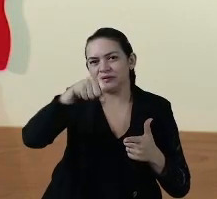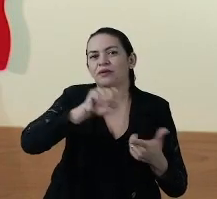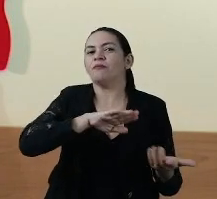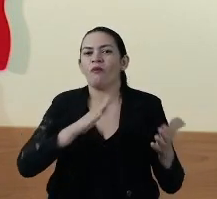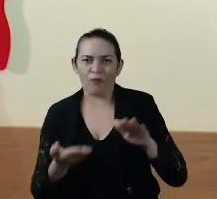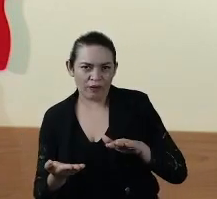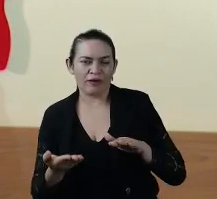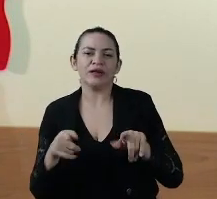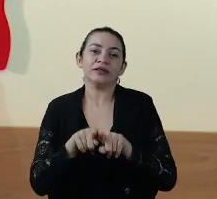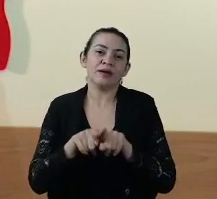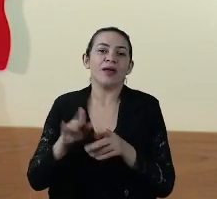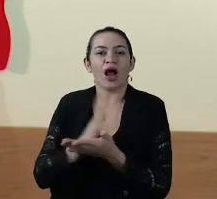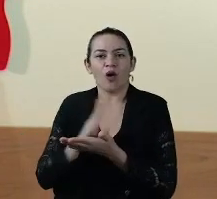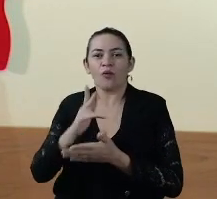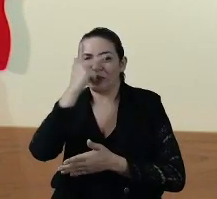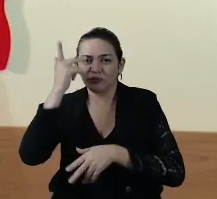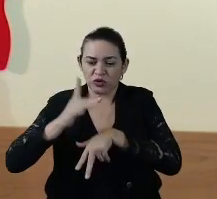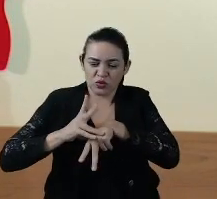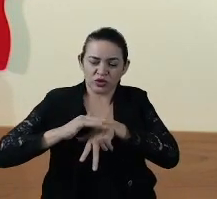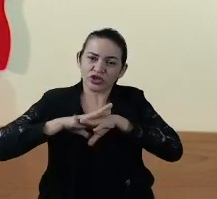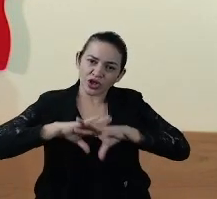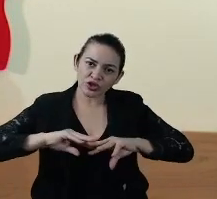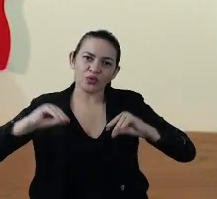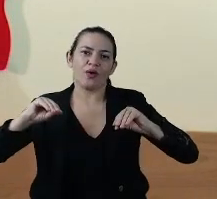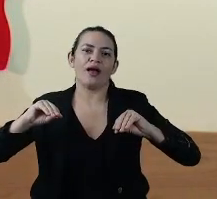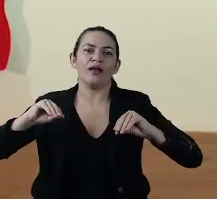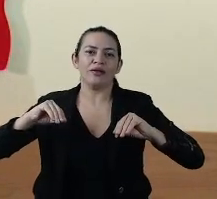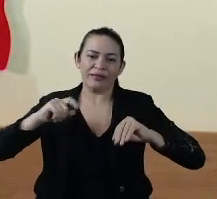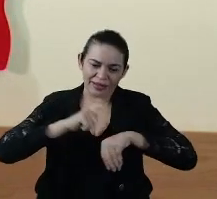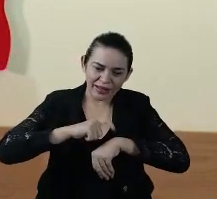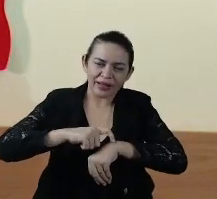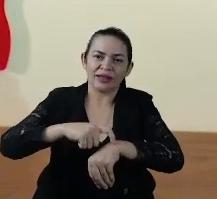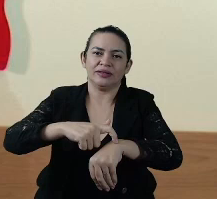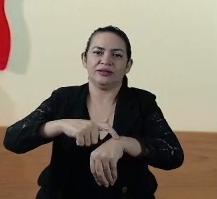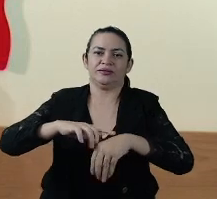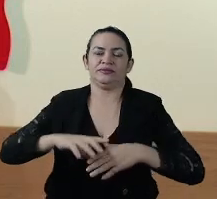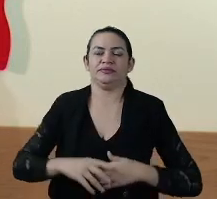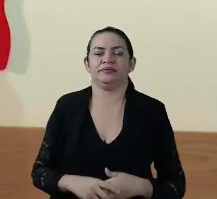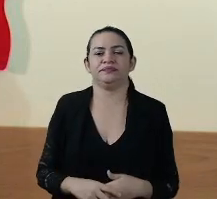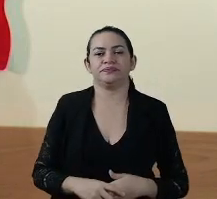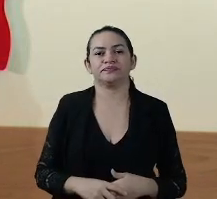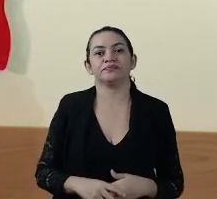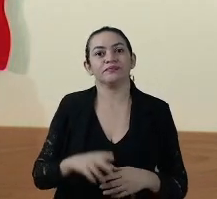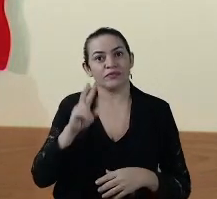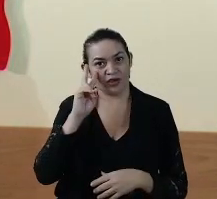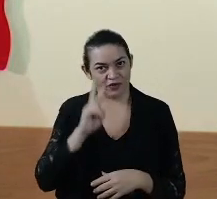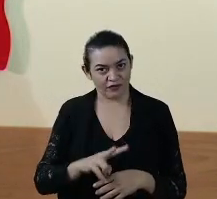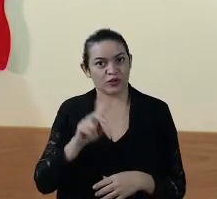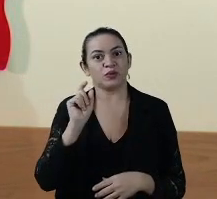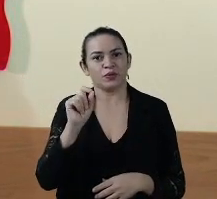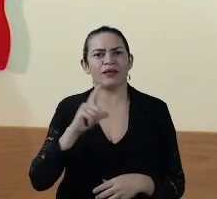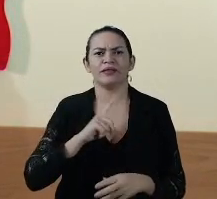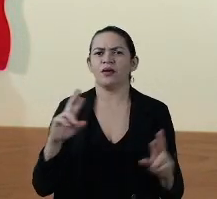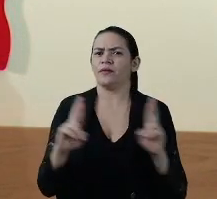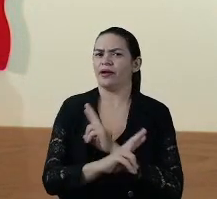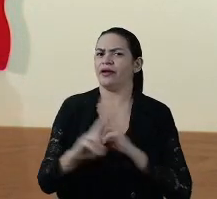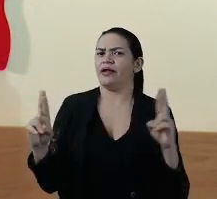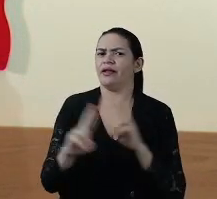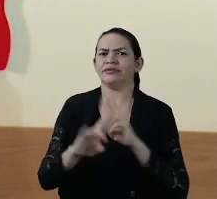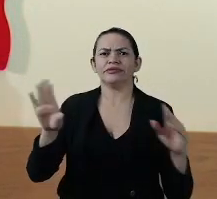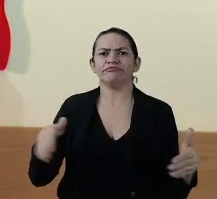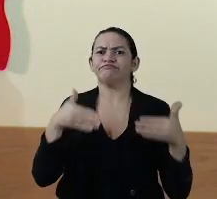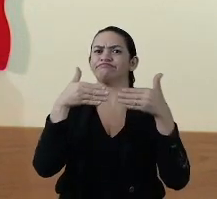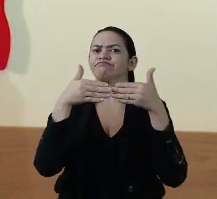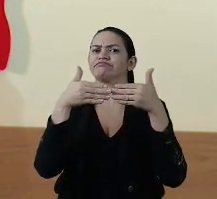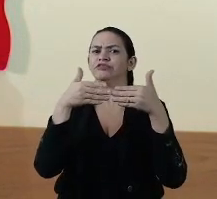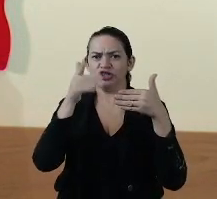pessoas que já se curaram neste intervalo de tempo. E, vejam, há uma relação direta,